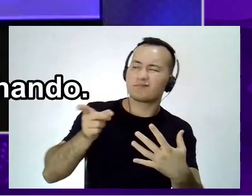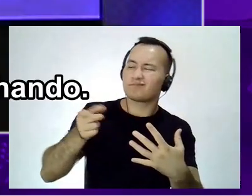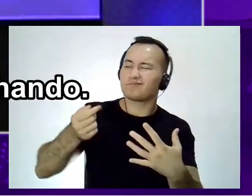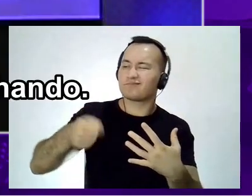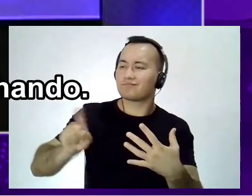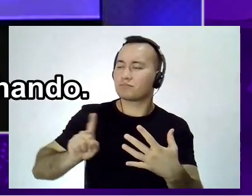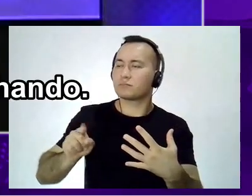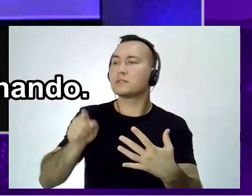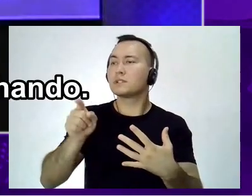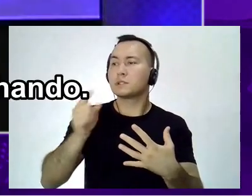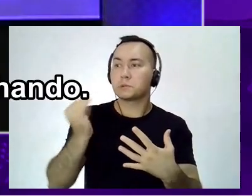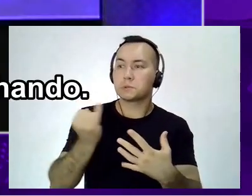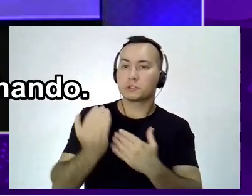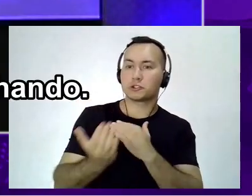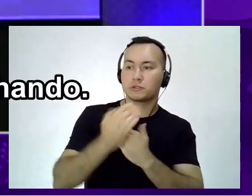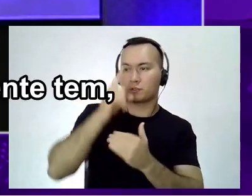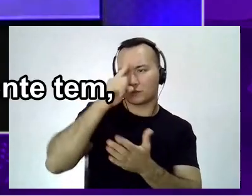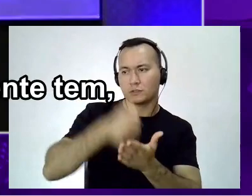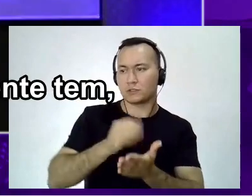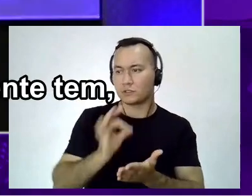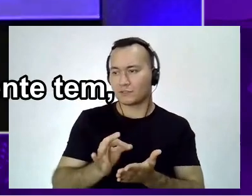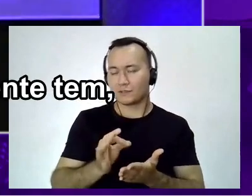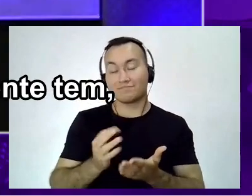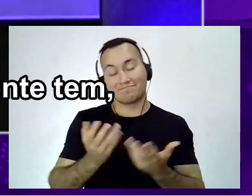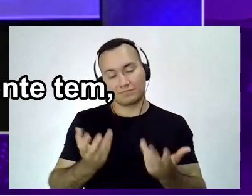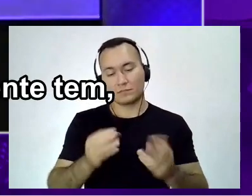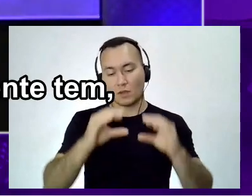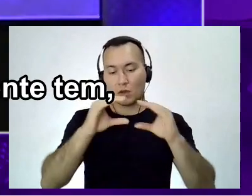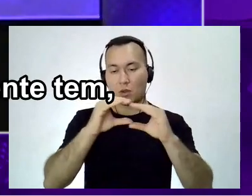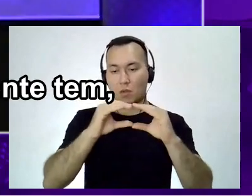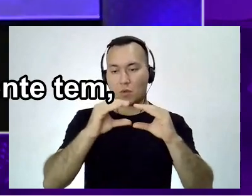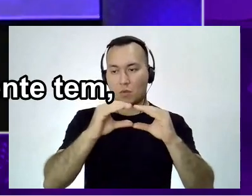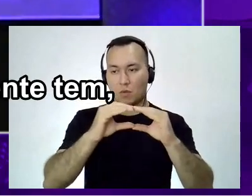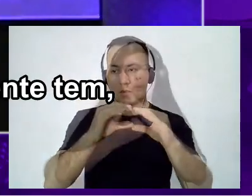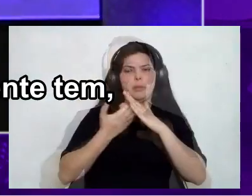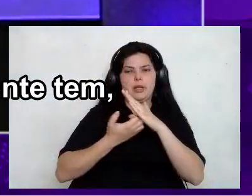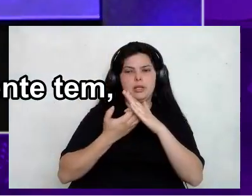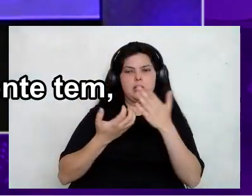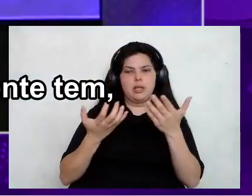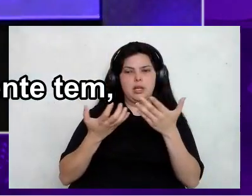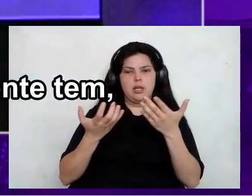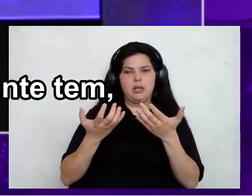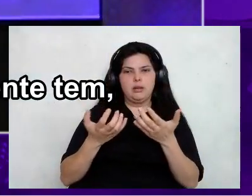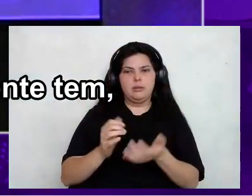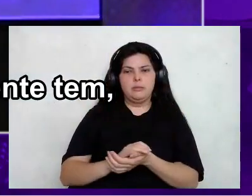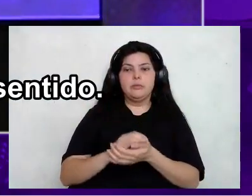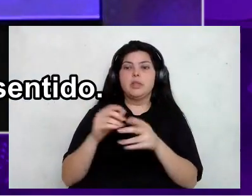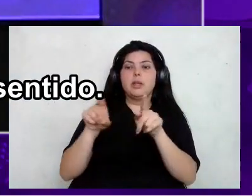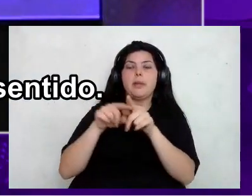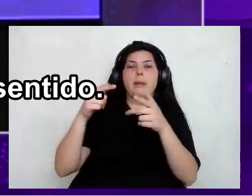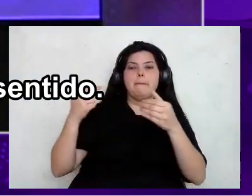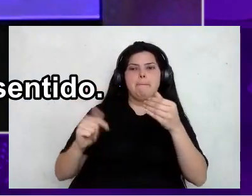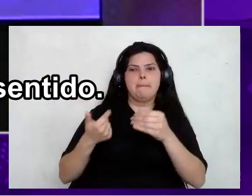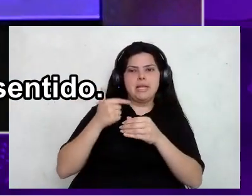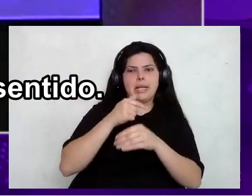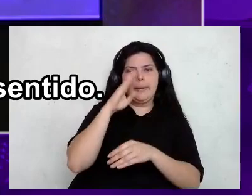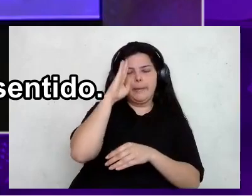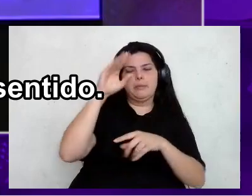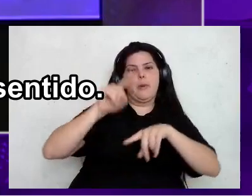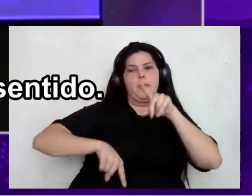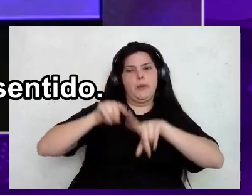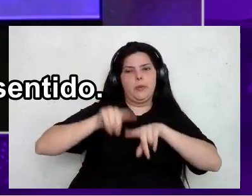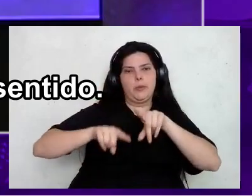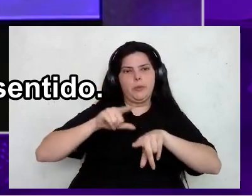essa é a ideia. E é nesse sentido que a Oracle como um todo está caminhando, né? E, lógico, o MySQL é um dos principais produtos aí que a gente tem, principais